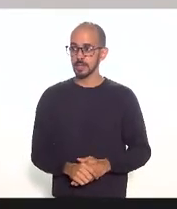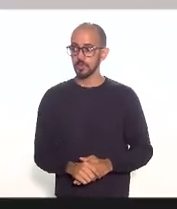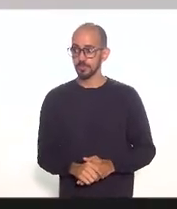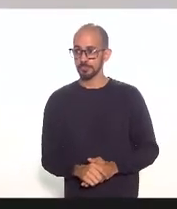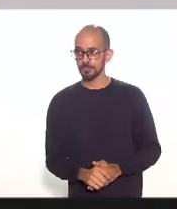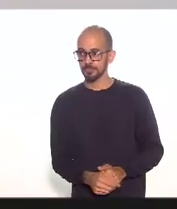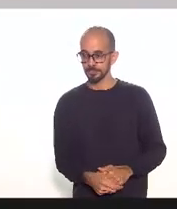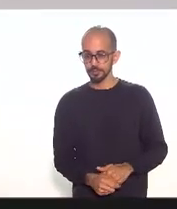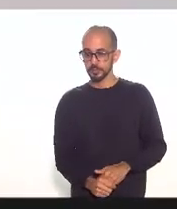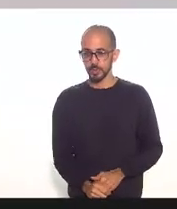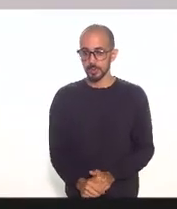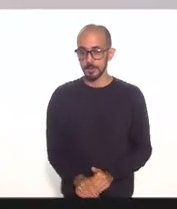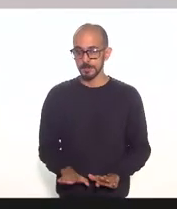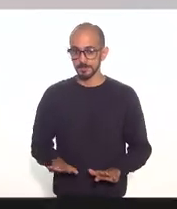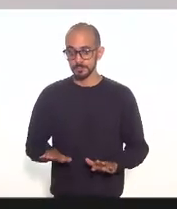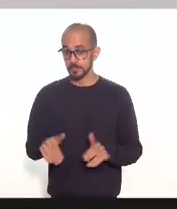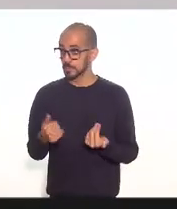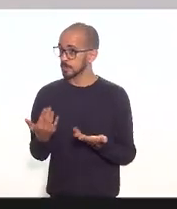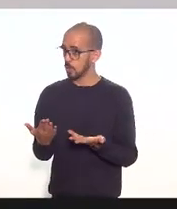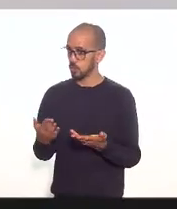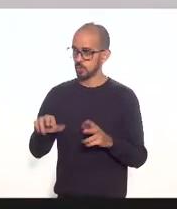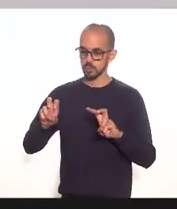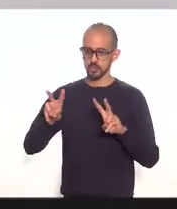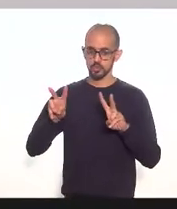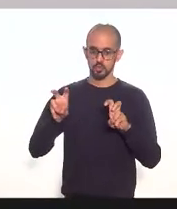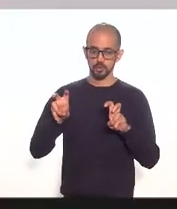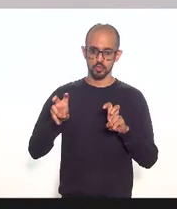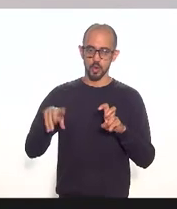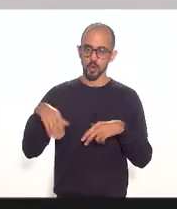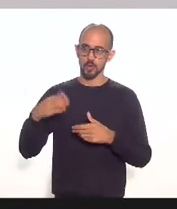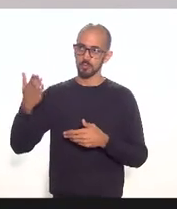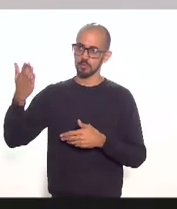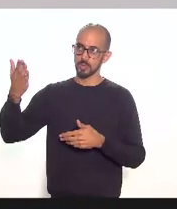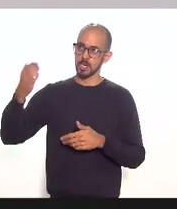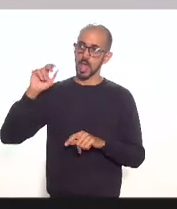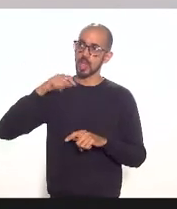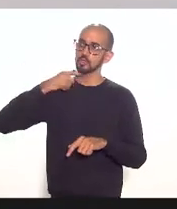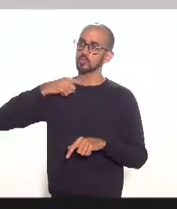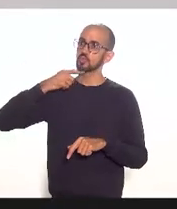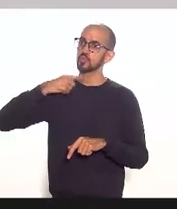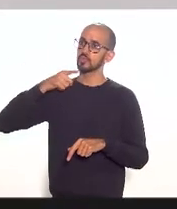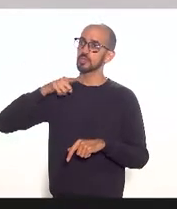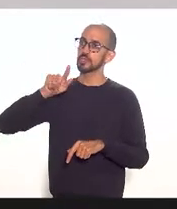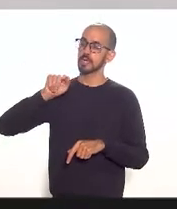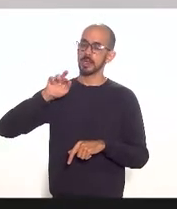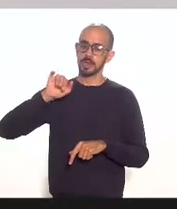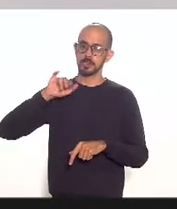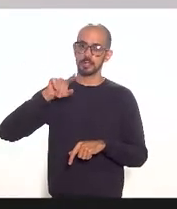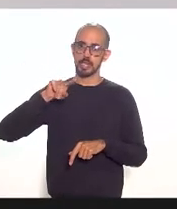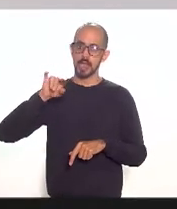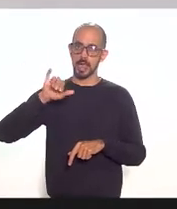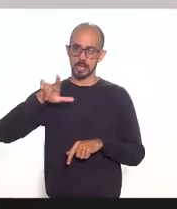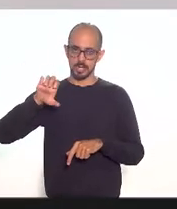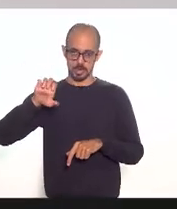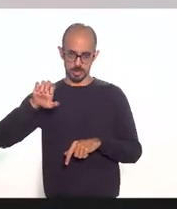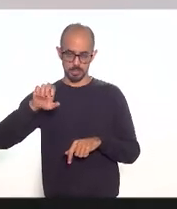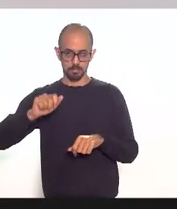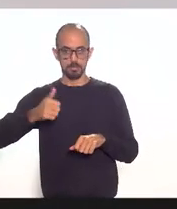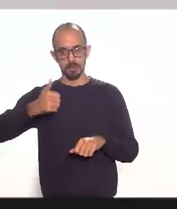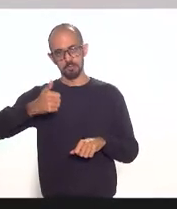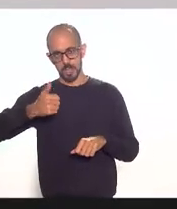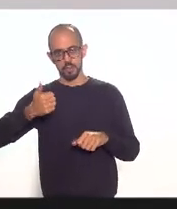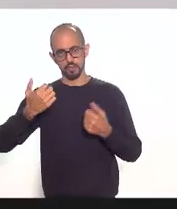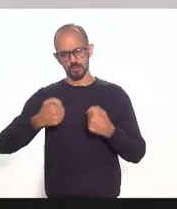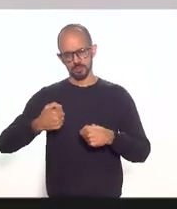deputado bom sobre o ponto levantado pela doutora Grazielli em primeiro lugar a gente tem que só